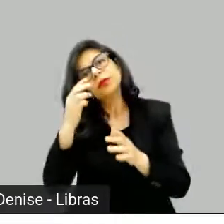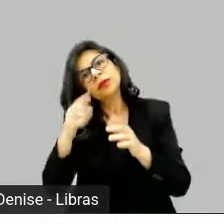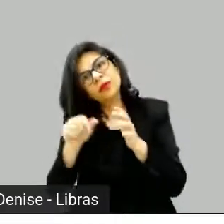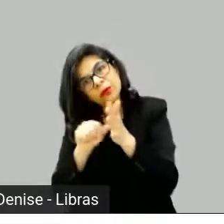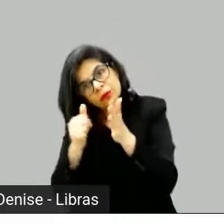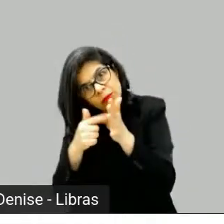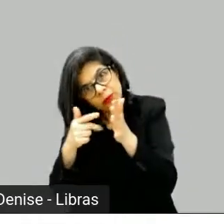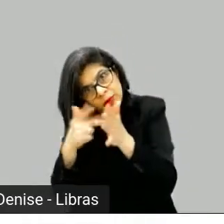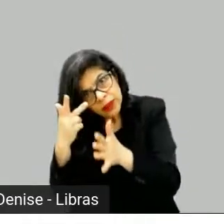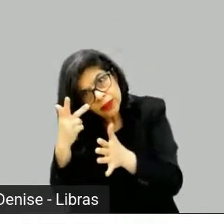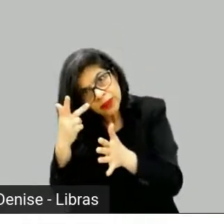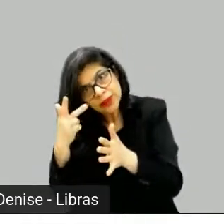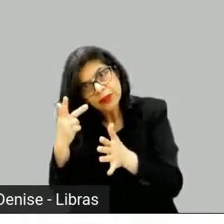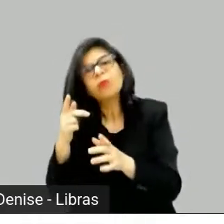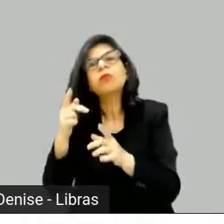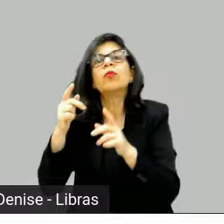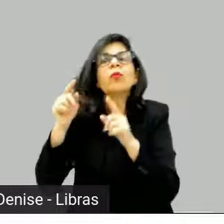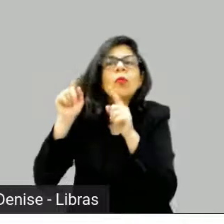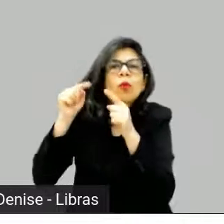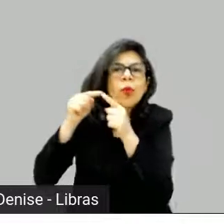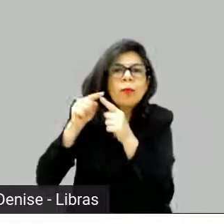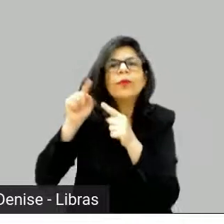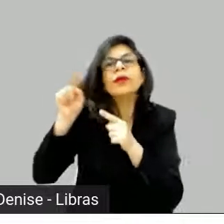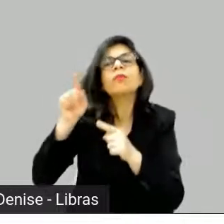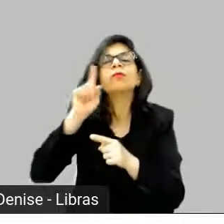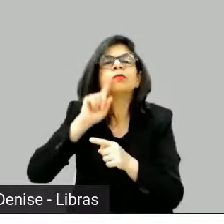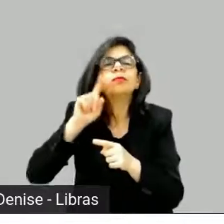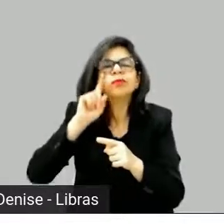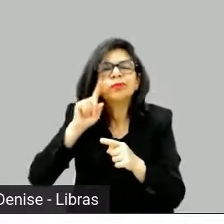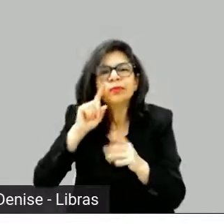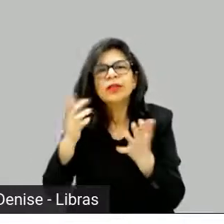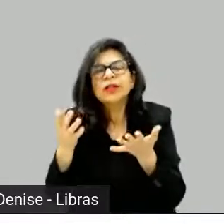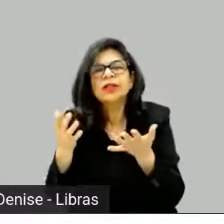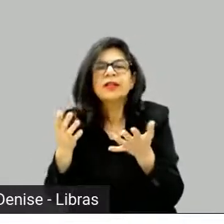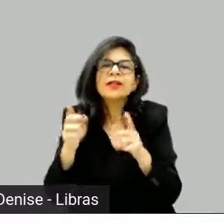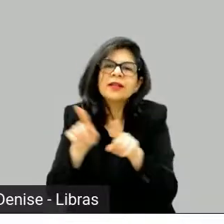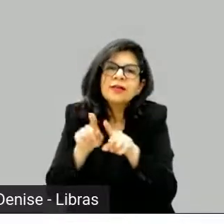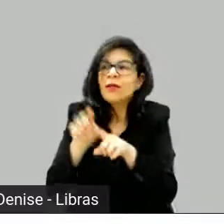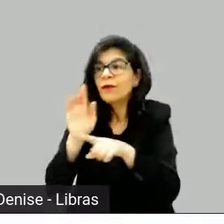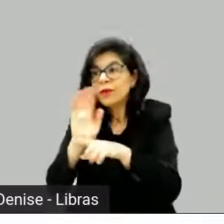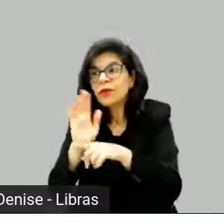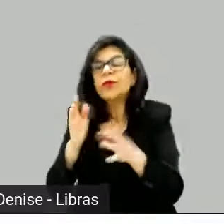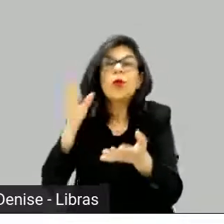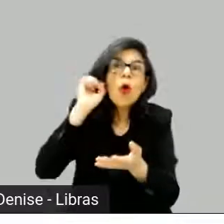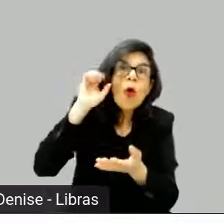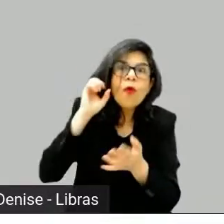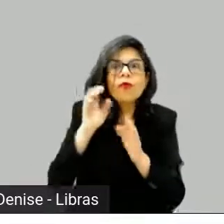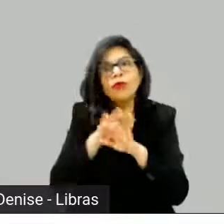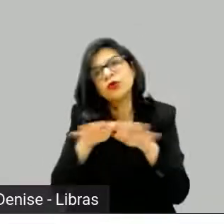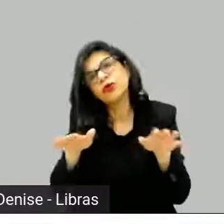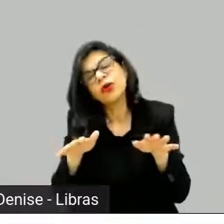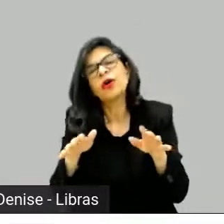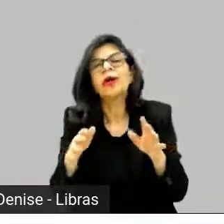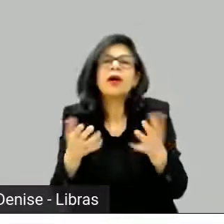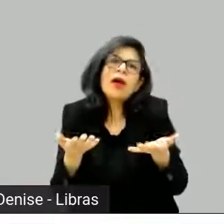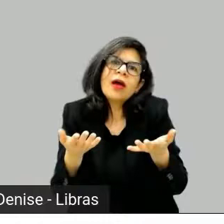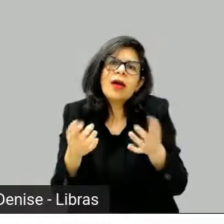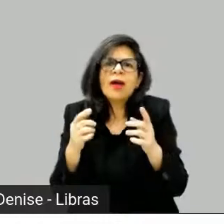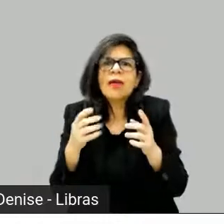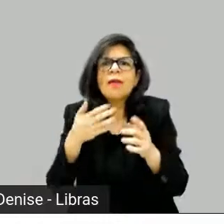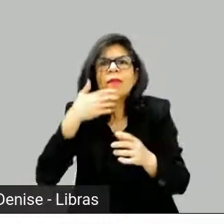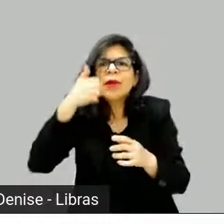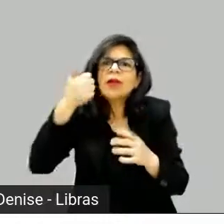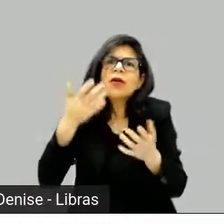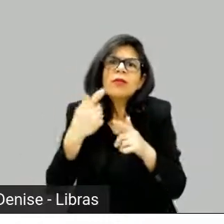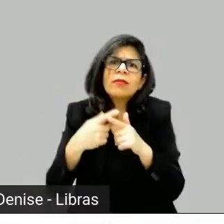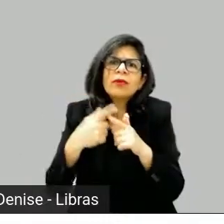o problema? Não é mais caro. Exato. Maravilhoso. É uma puta liberdade. Eu tenho muita vontade de escrever